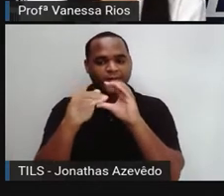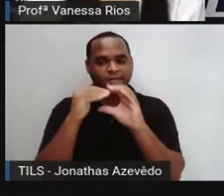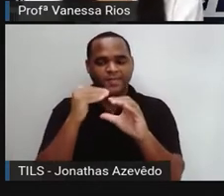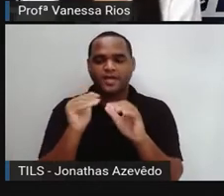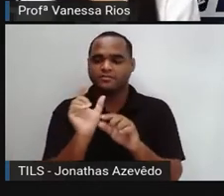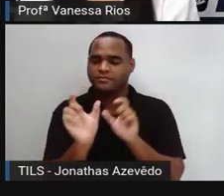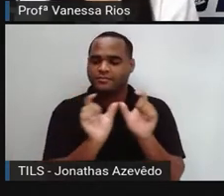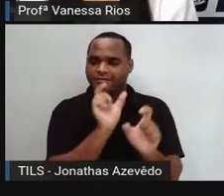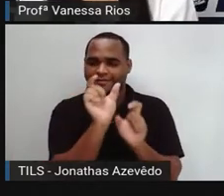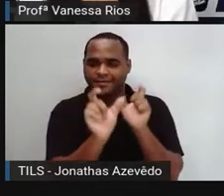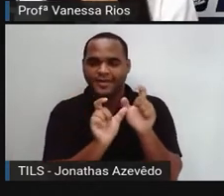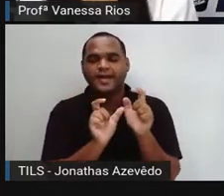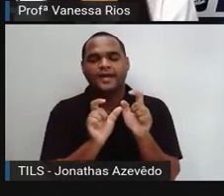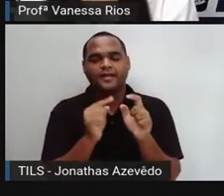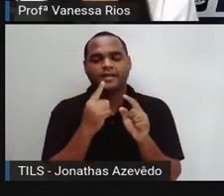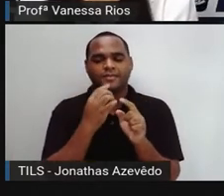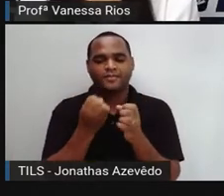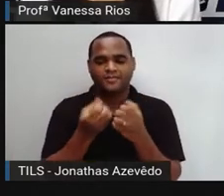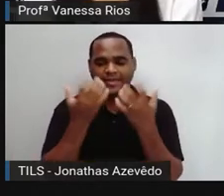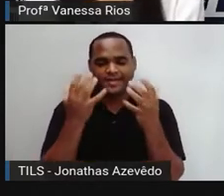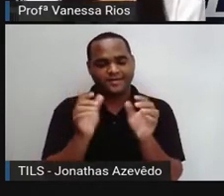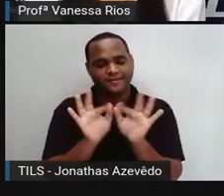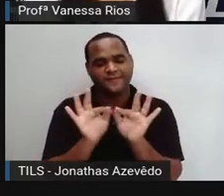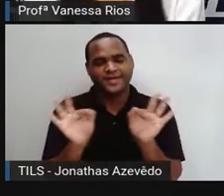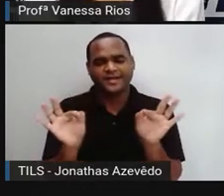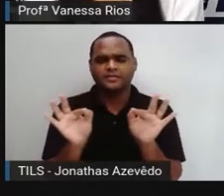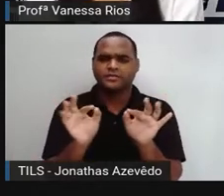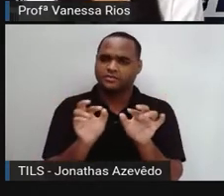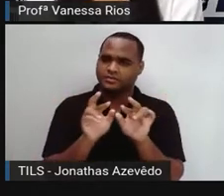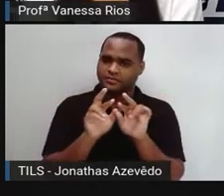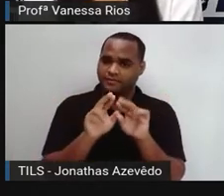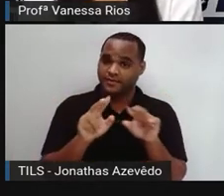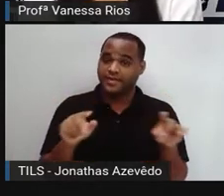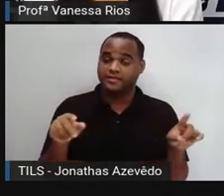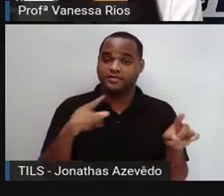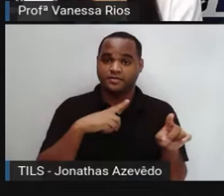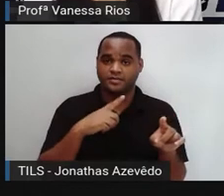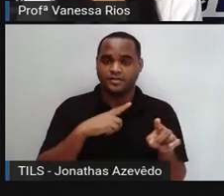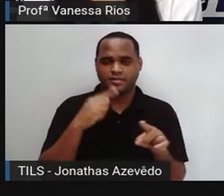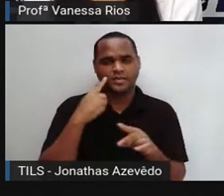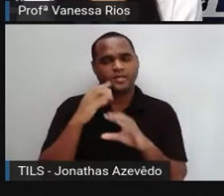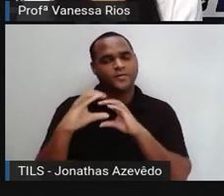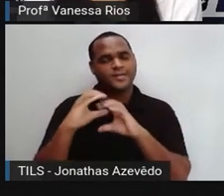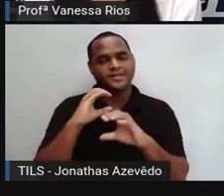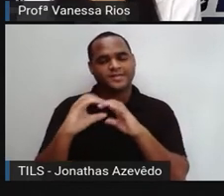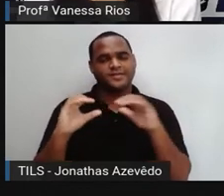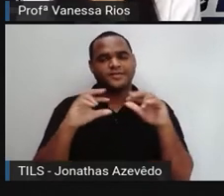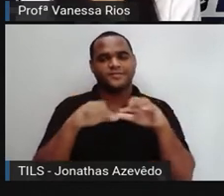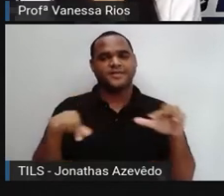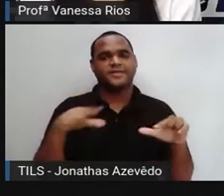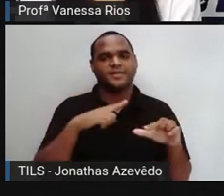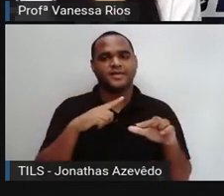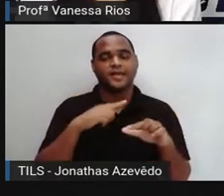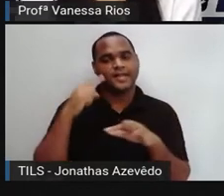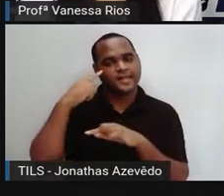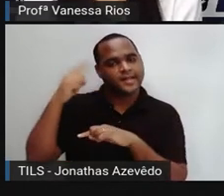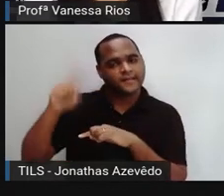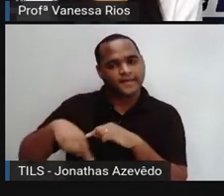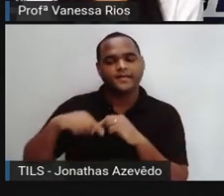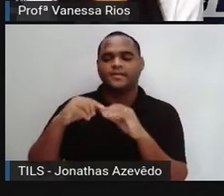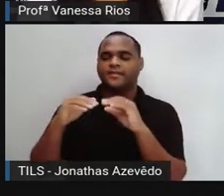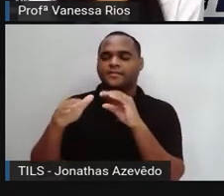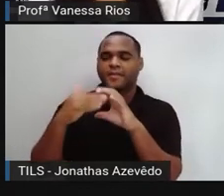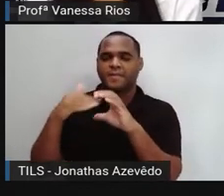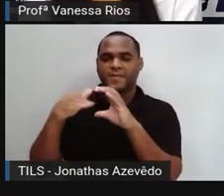palavras, para que as expressões, para que as formas de comunicação, para que a mensagem, né,